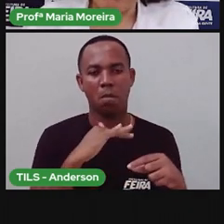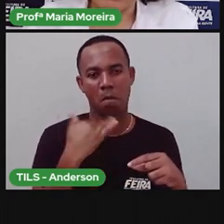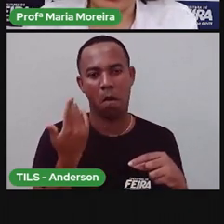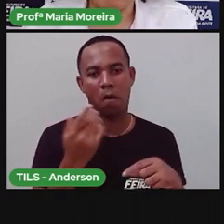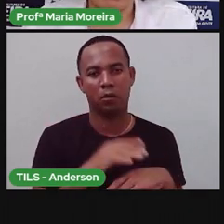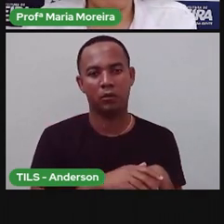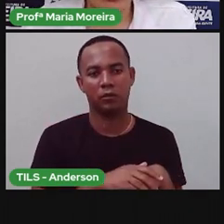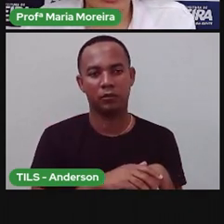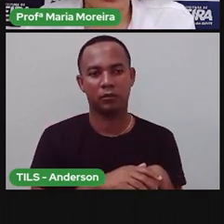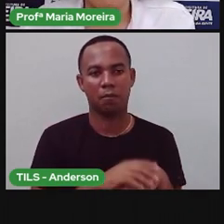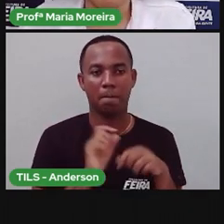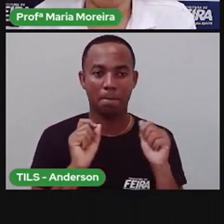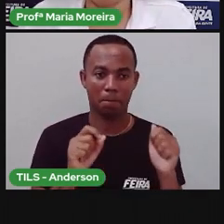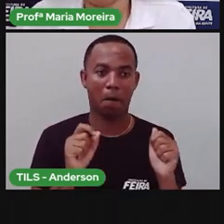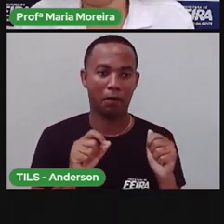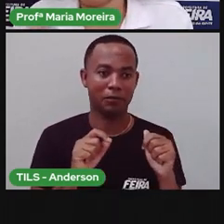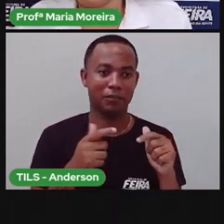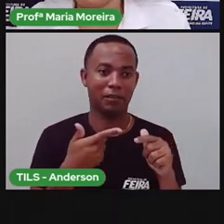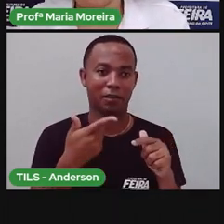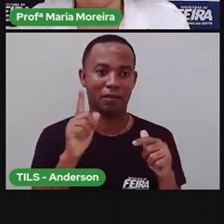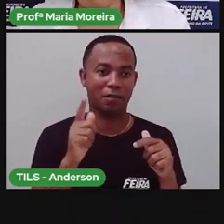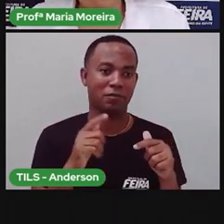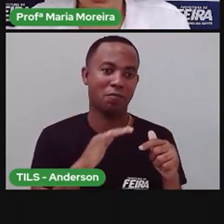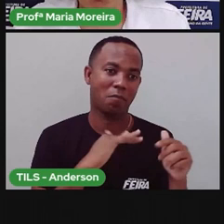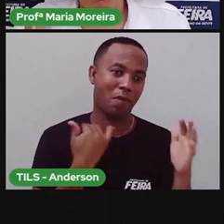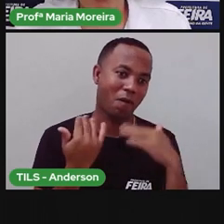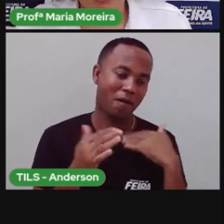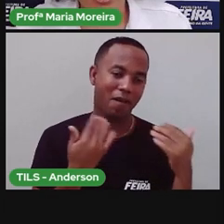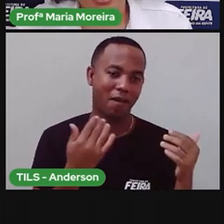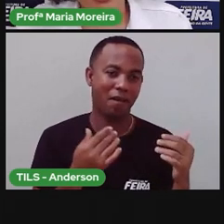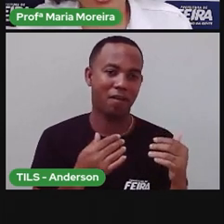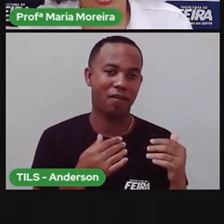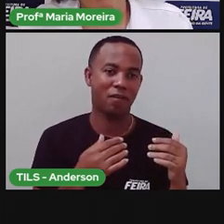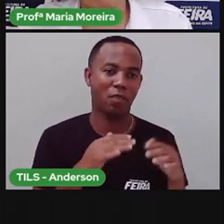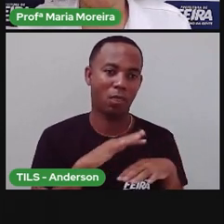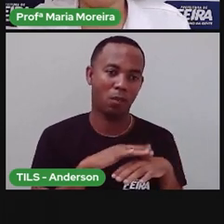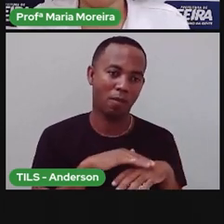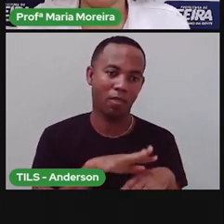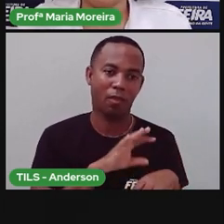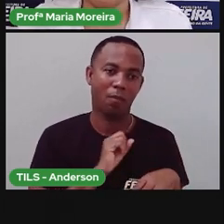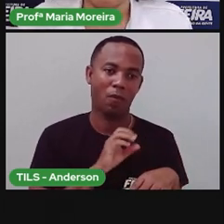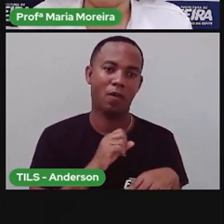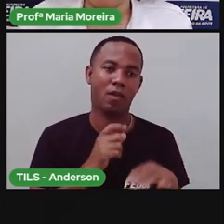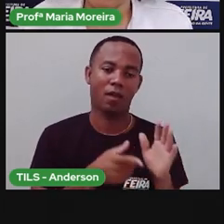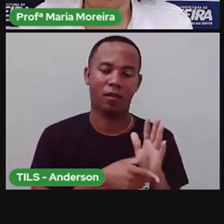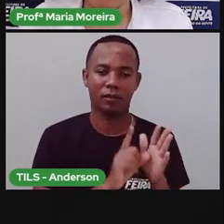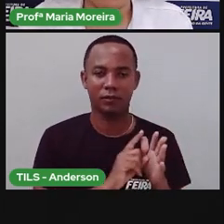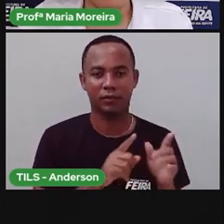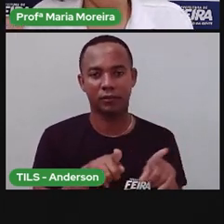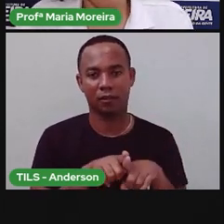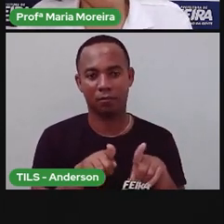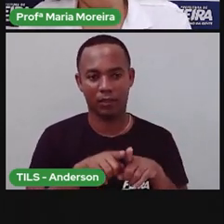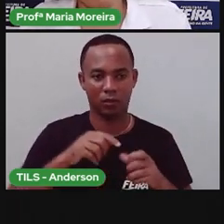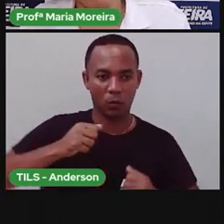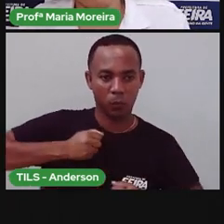obviamente, que ele pode cair numa ratoeira, pode acontecer dele ter alguma enfermidade e acabar morrendo antes. A mesma coisa com o gorila e a mesma coisa